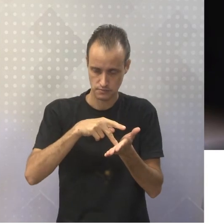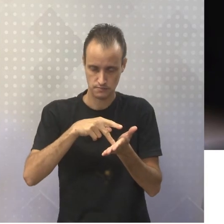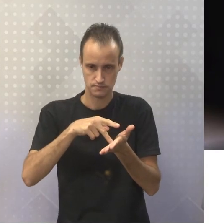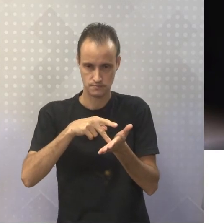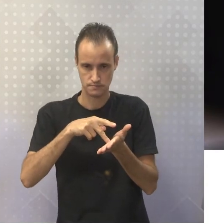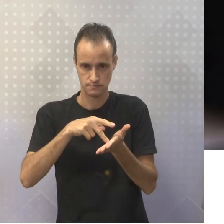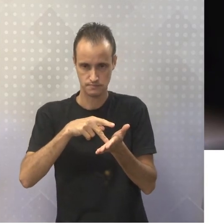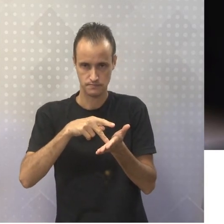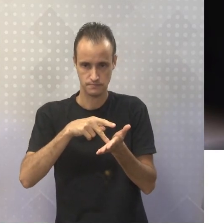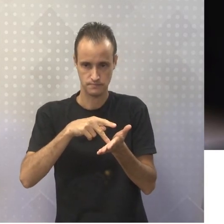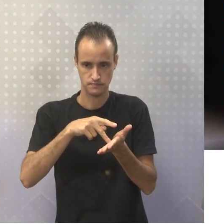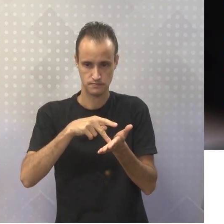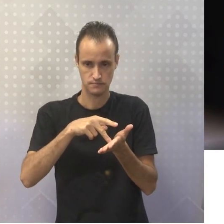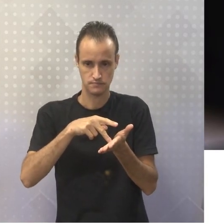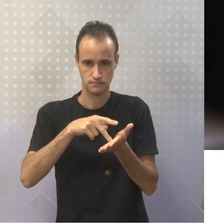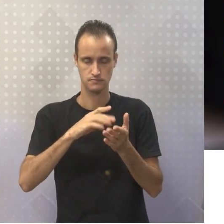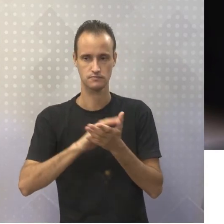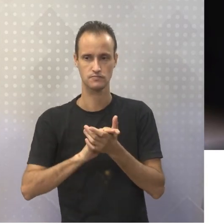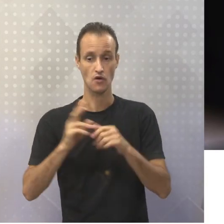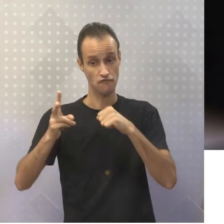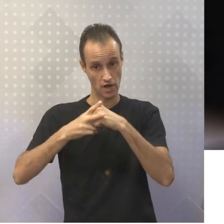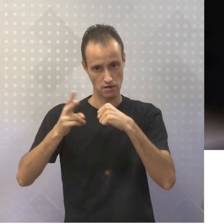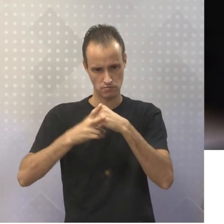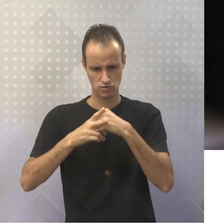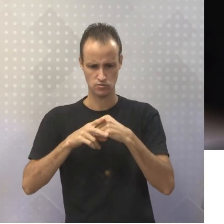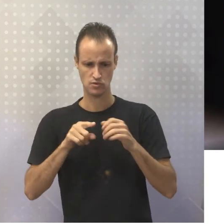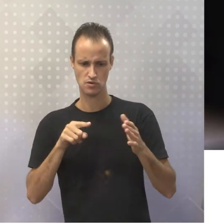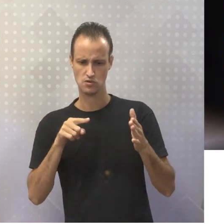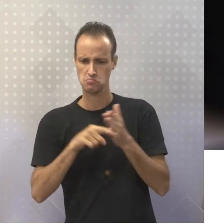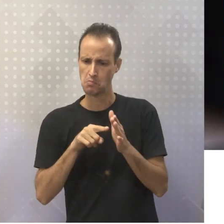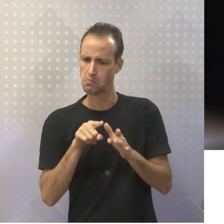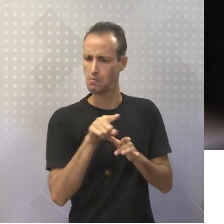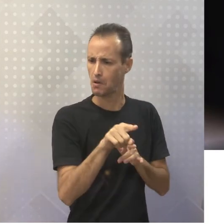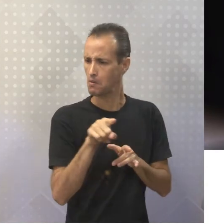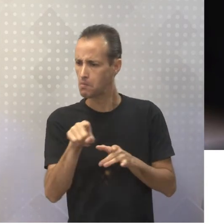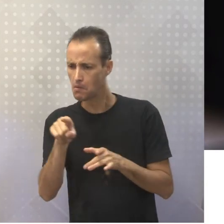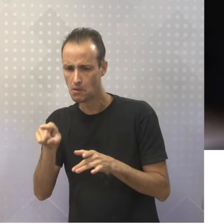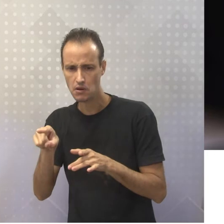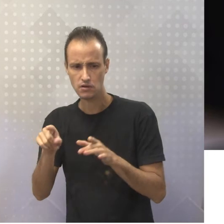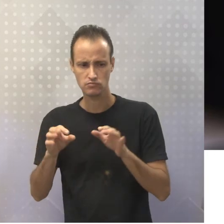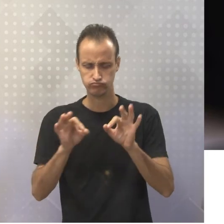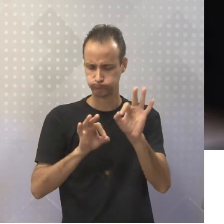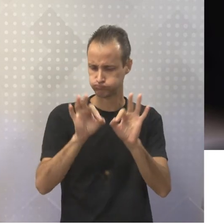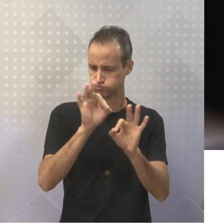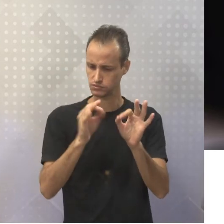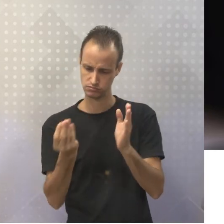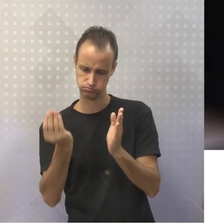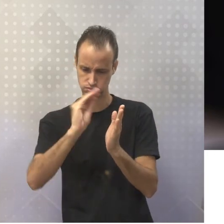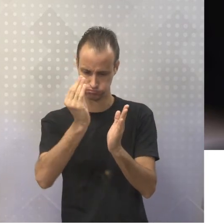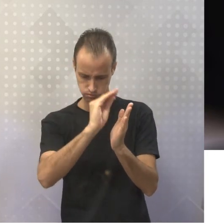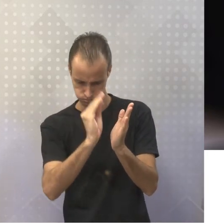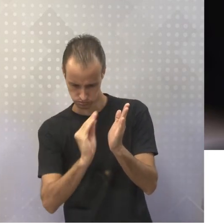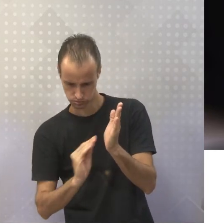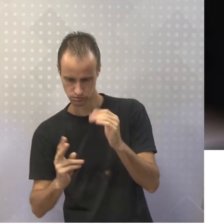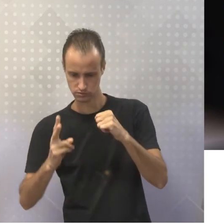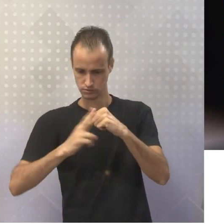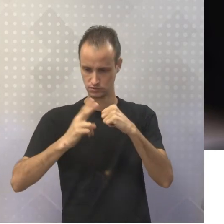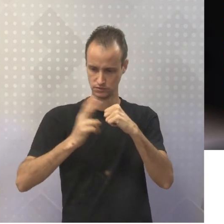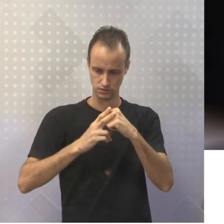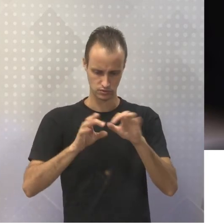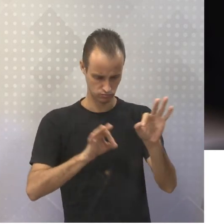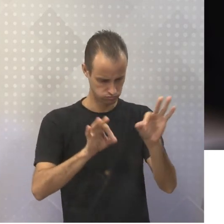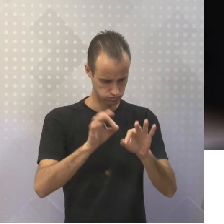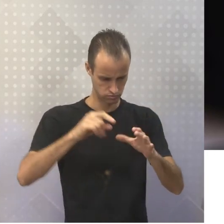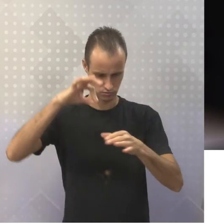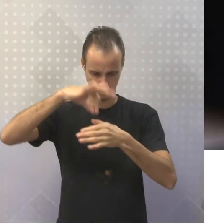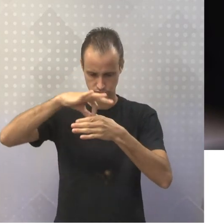Então, o que que acontece? Há verbos no indicativo que vão construir o argumento, a opinião de que a produção regional